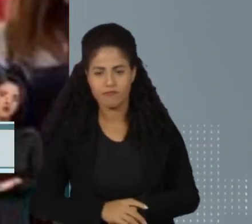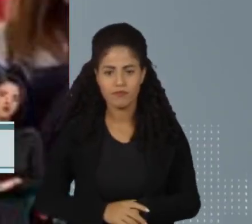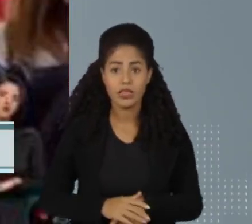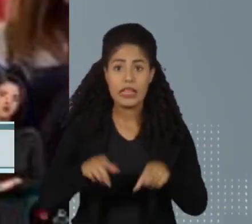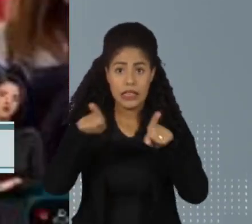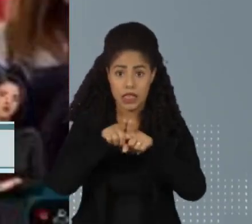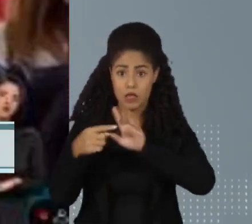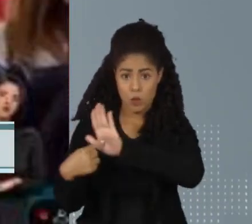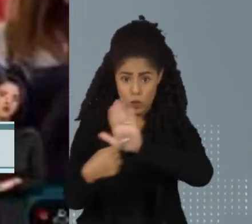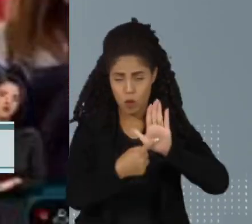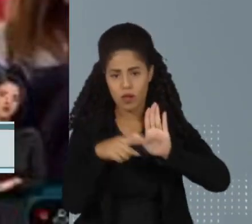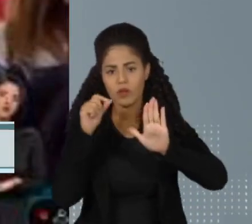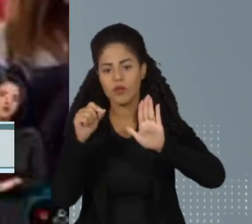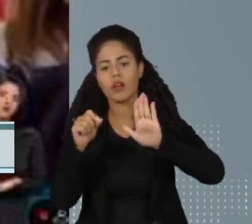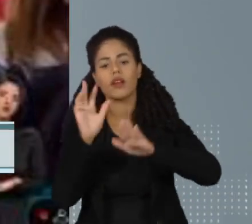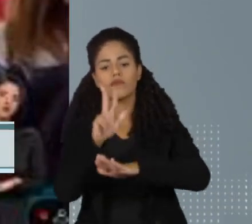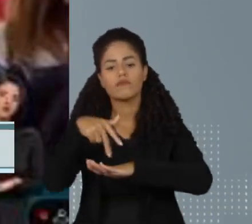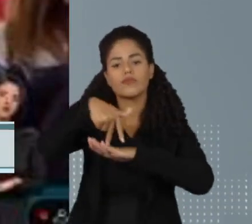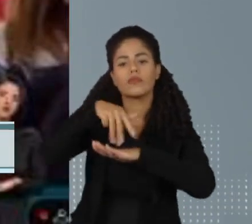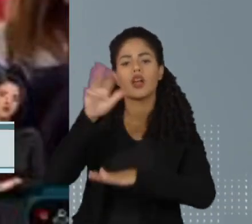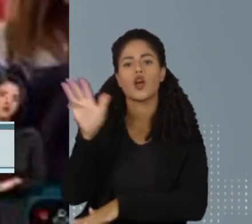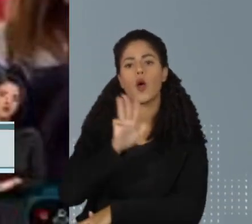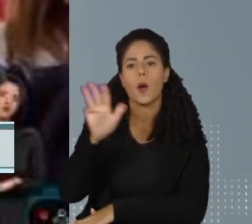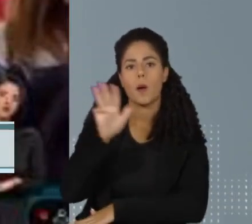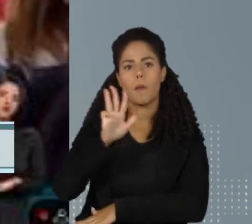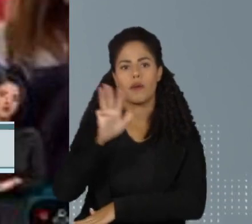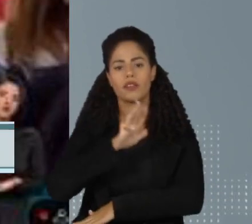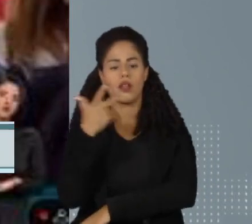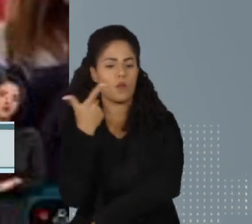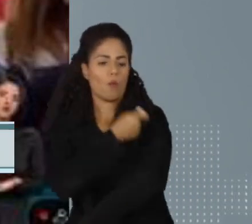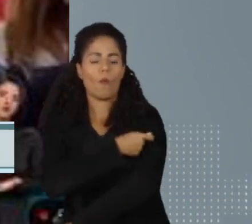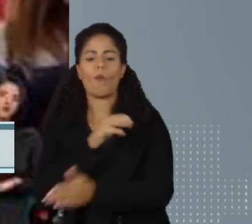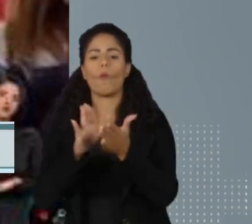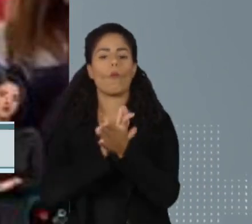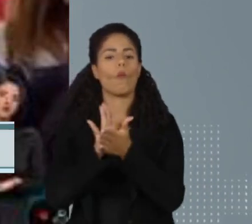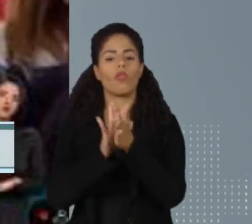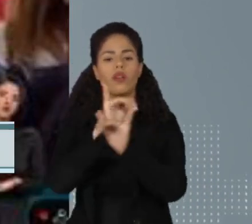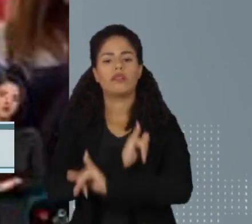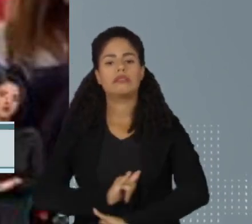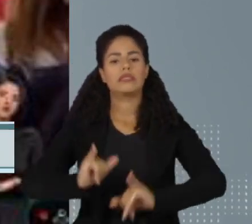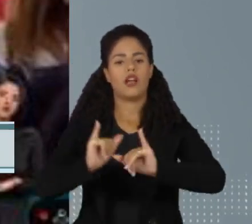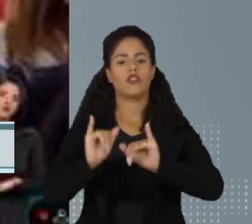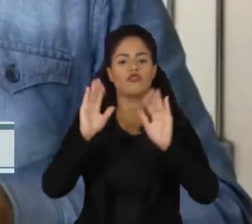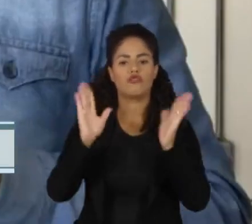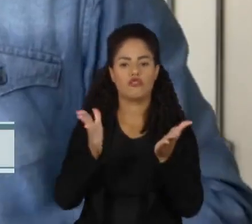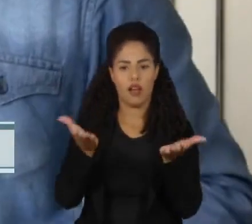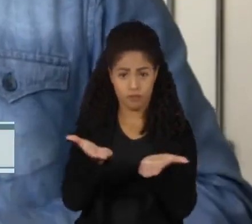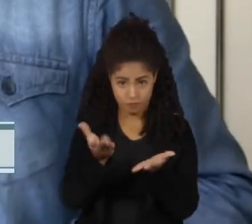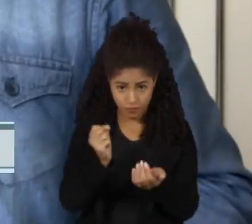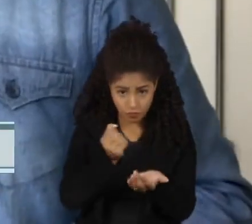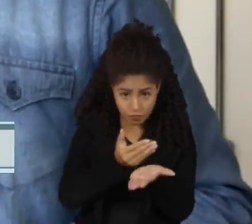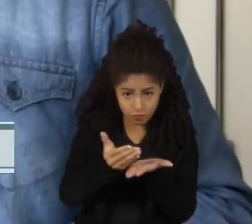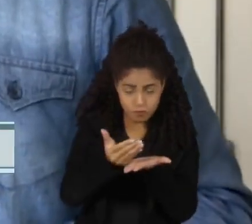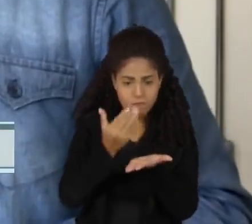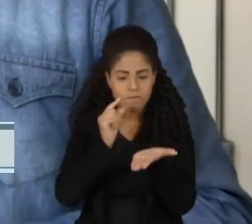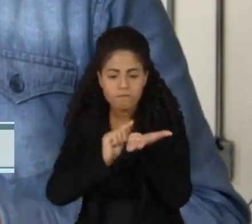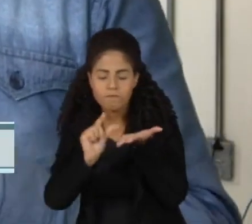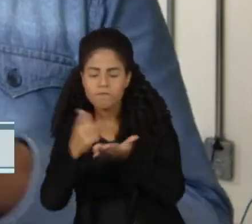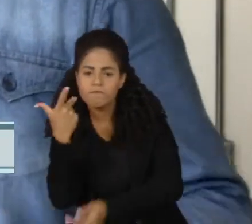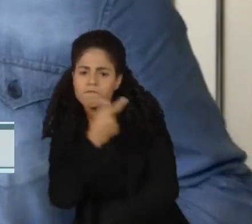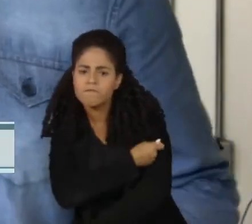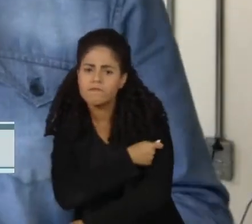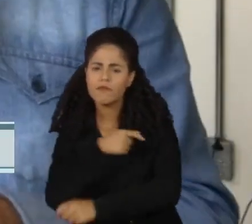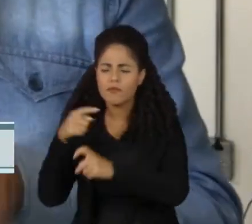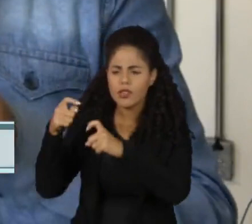afirmava que, na verdade, o presidente não teria tomado qualquer dose quando anunciou o início da campanha deste ano. Tudo isso, explicam os